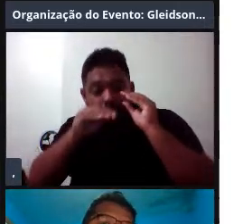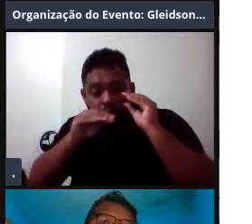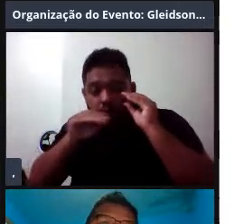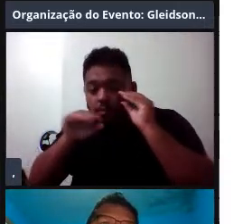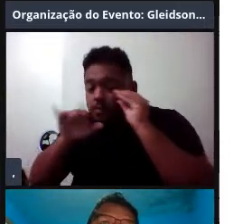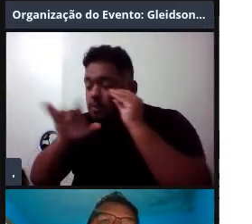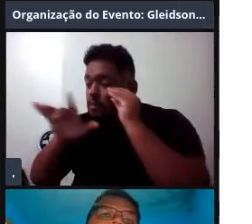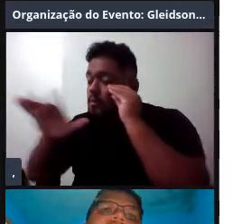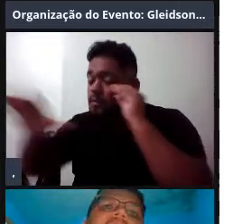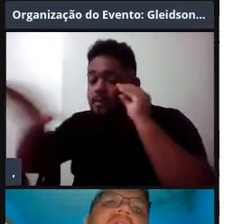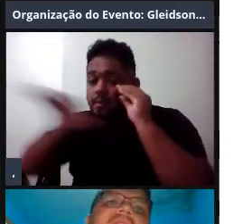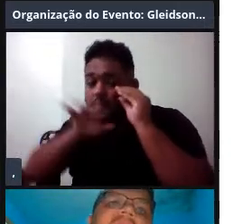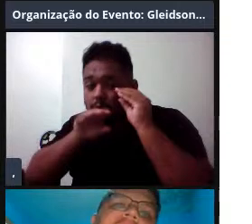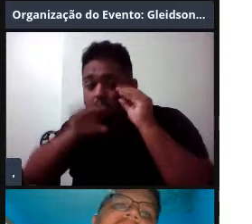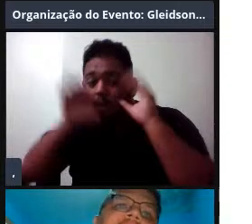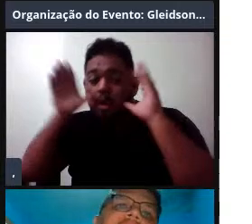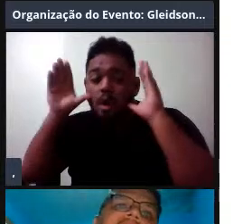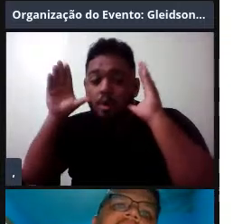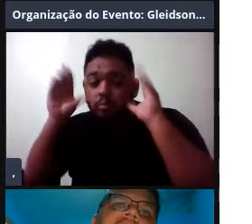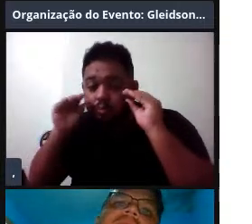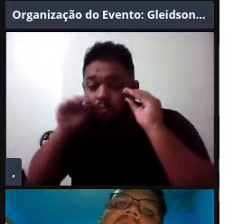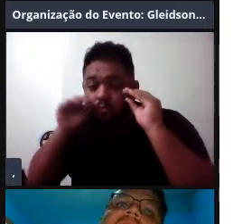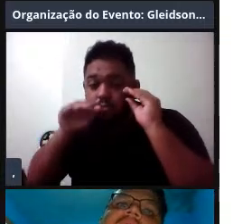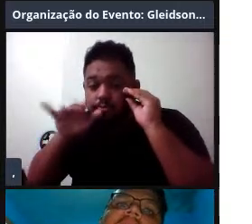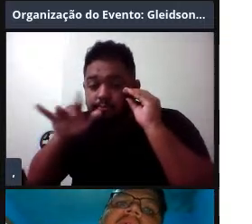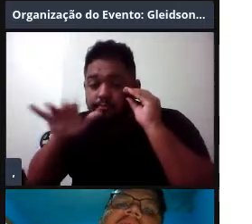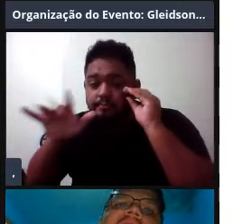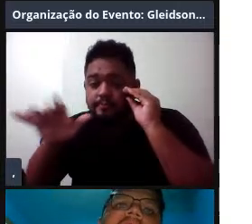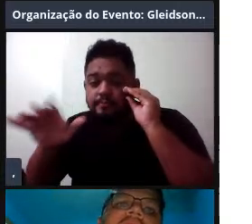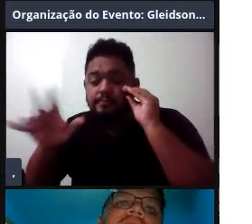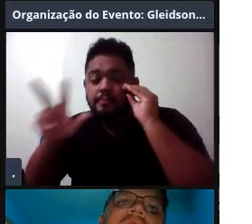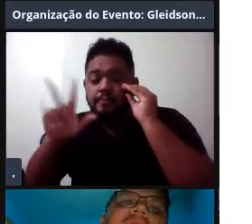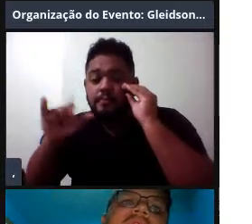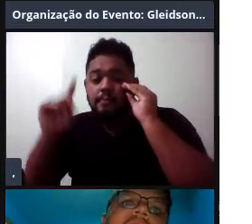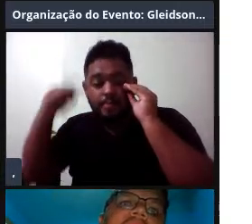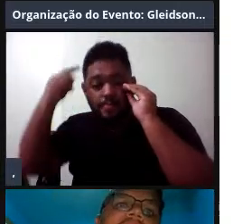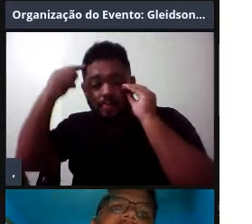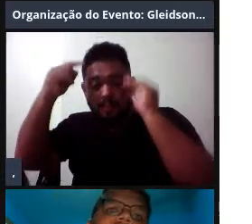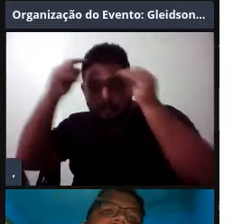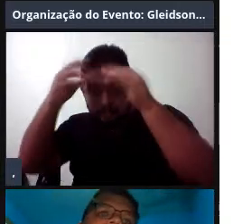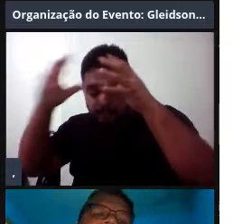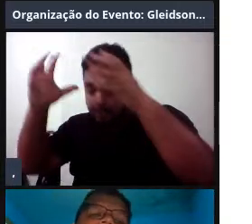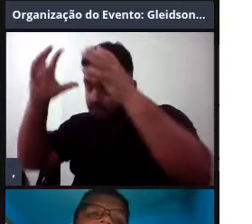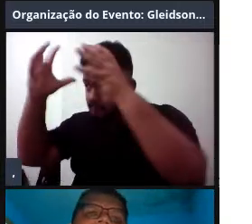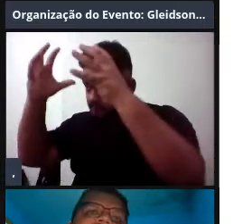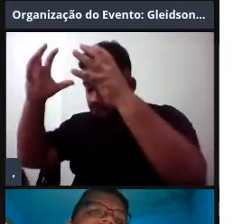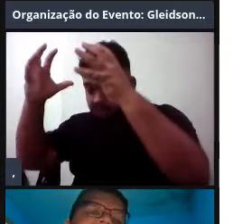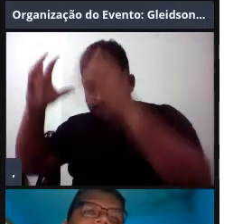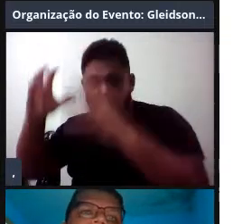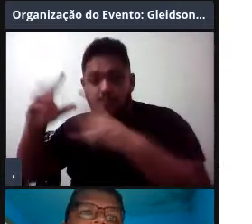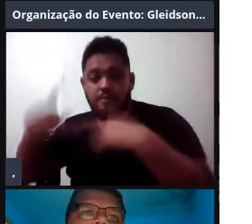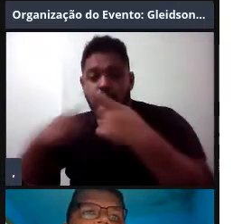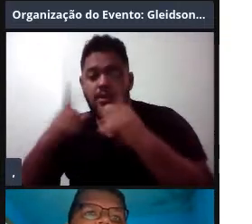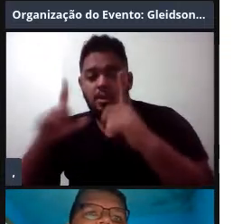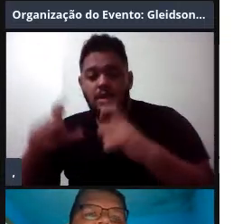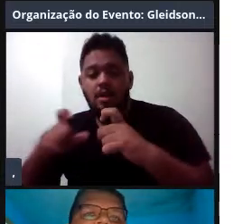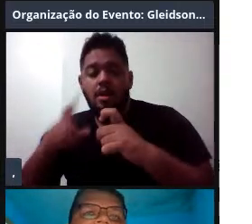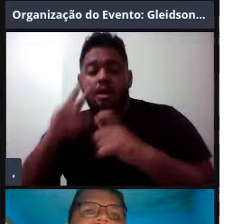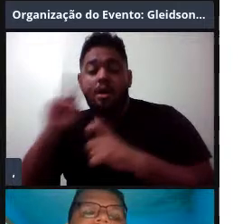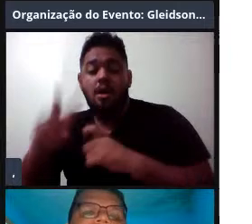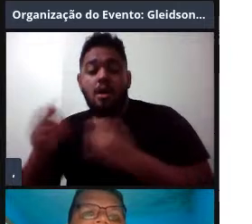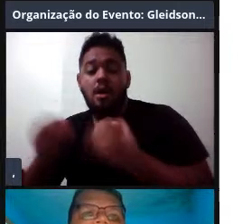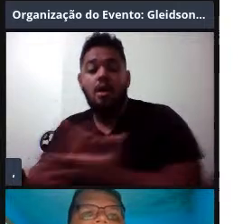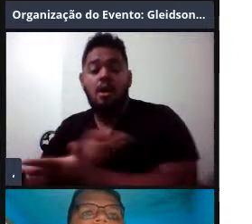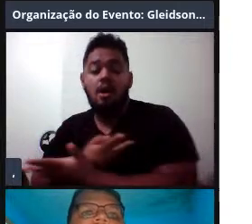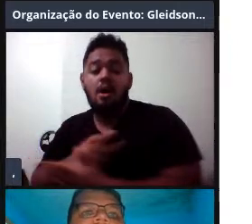aí vão então produzir o som, que ele vai se passar para o melão, que é uma lente acústica, vocês já vão ver em uma foto, ele é um tecido adiposo com uma